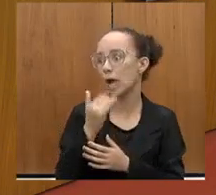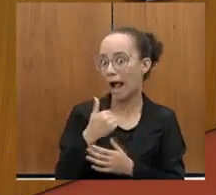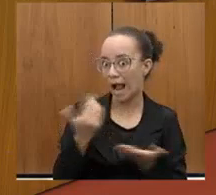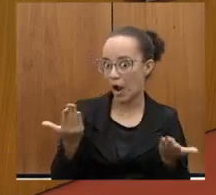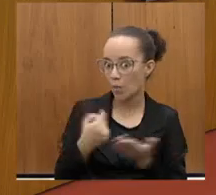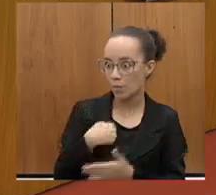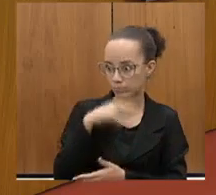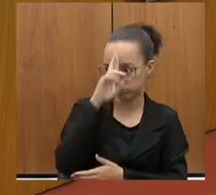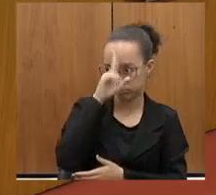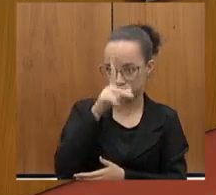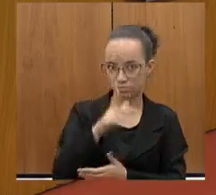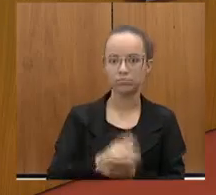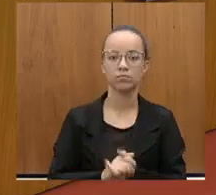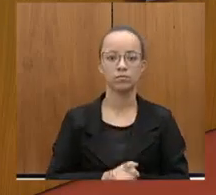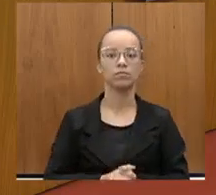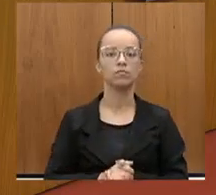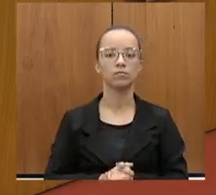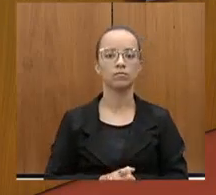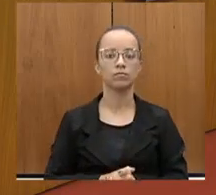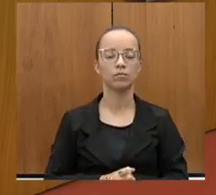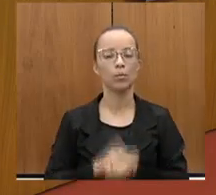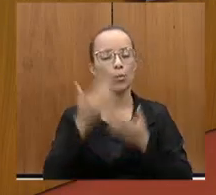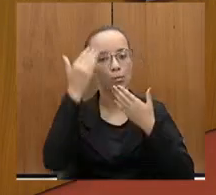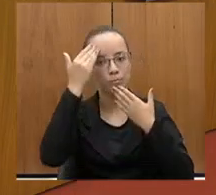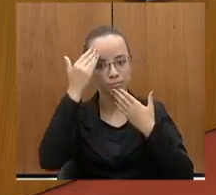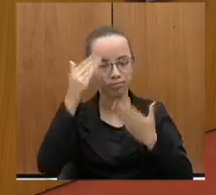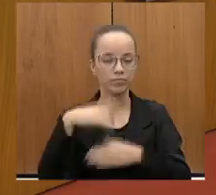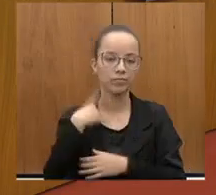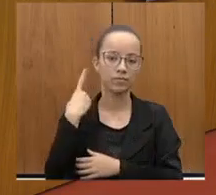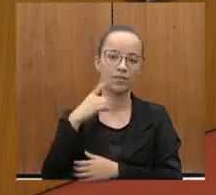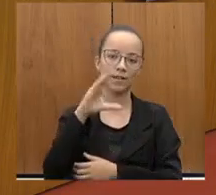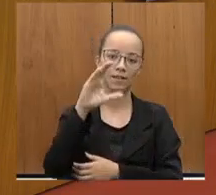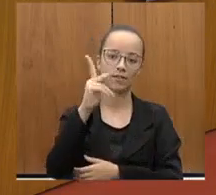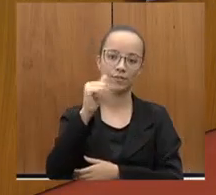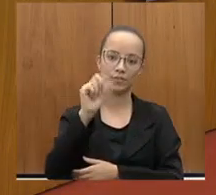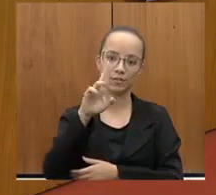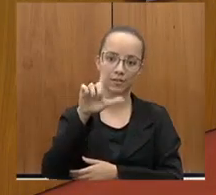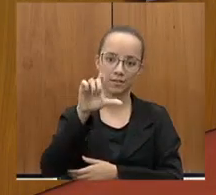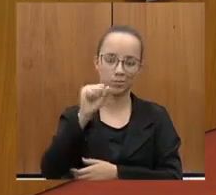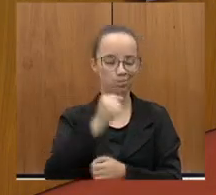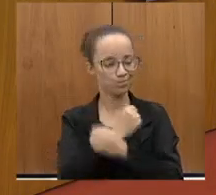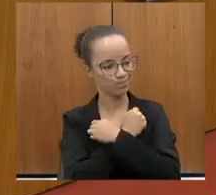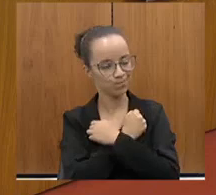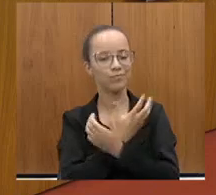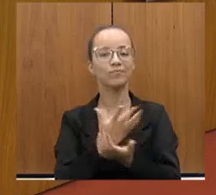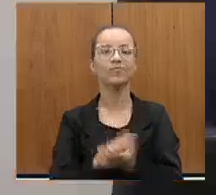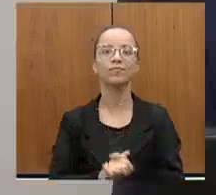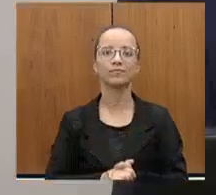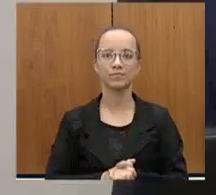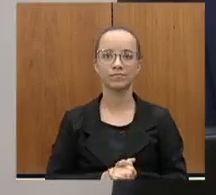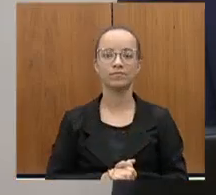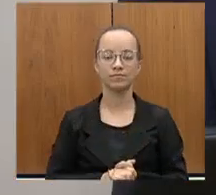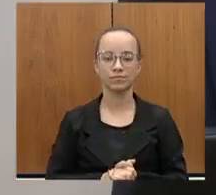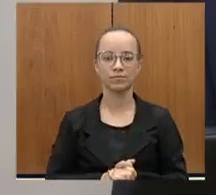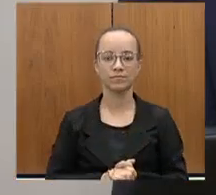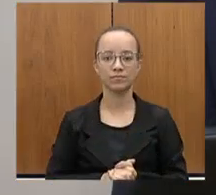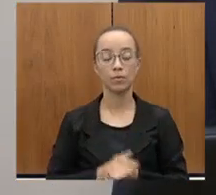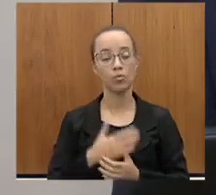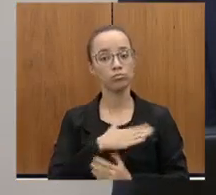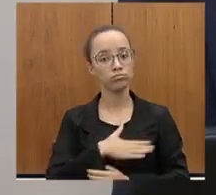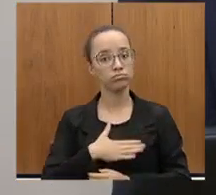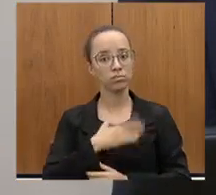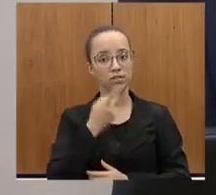é seu. Muito bem. Obrigado, deputado Charles. Grande abraço. Gostei muito da fala, especialmente